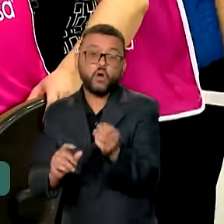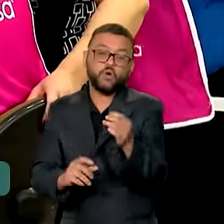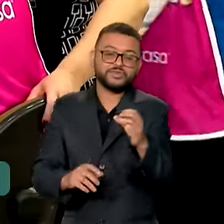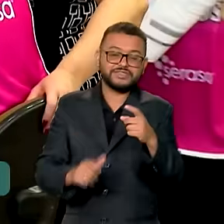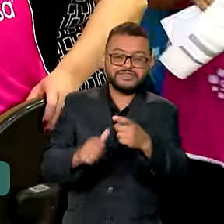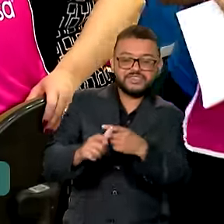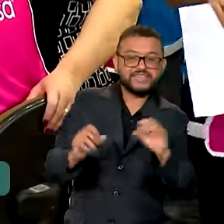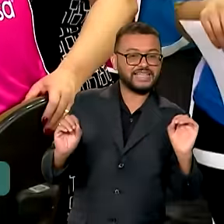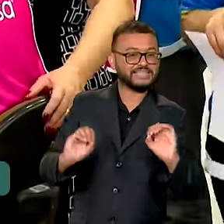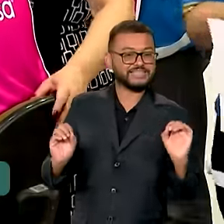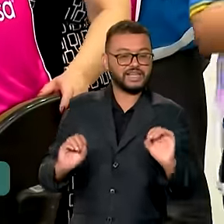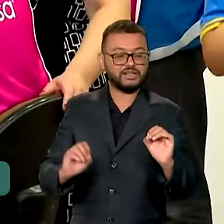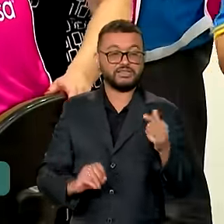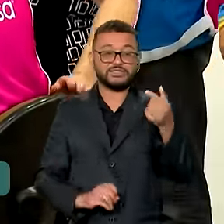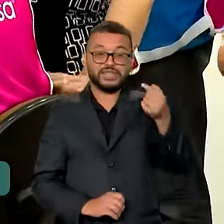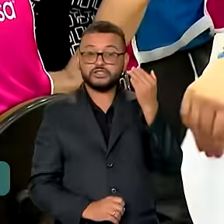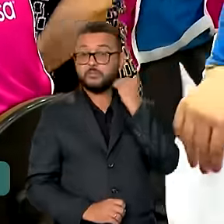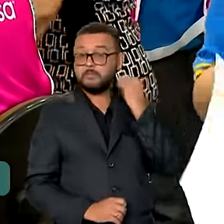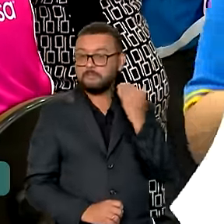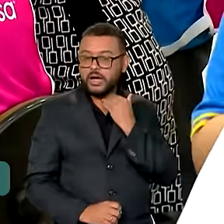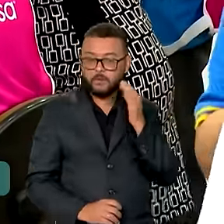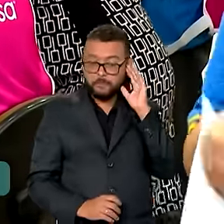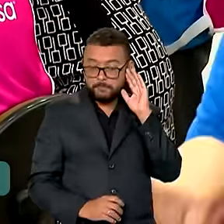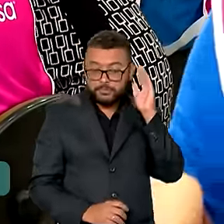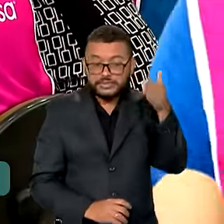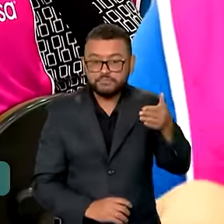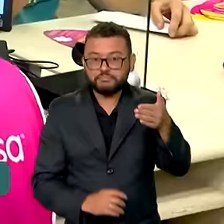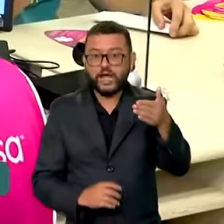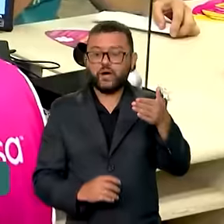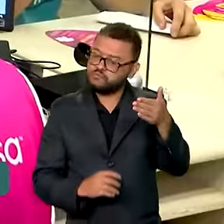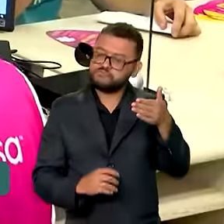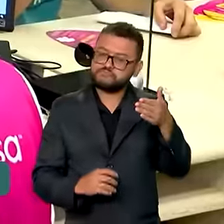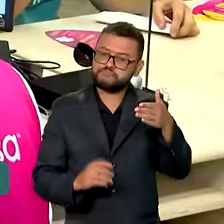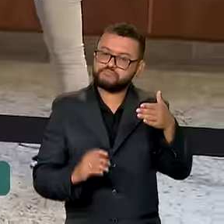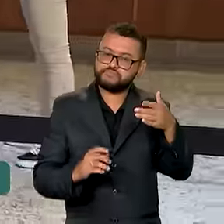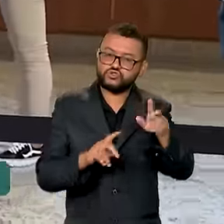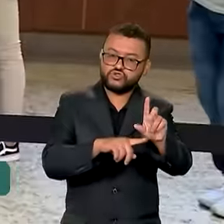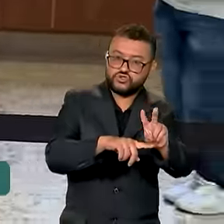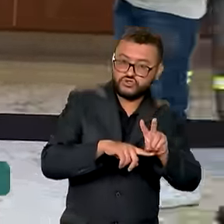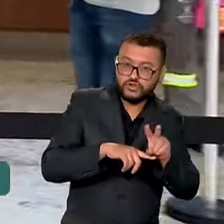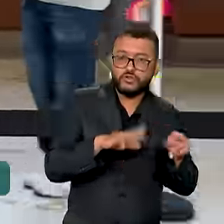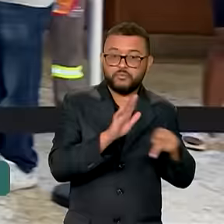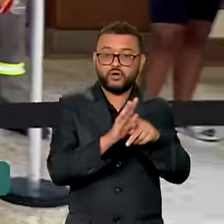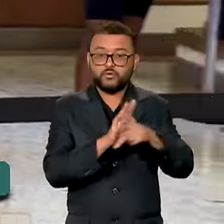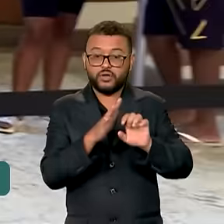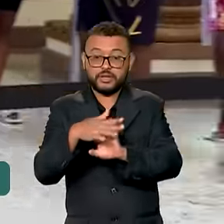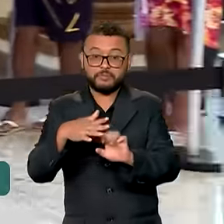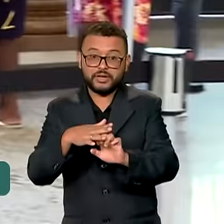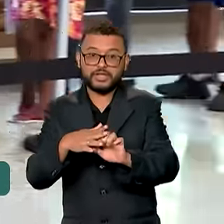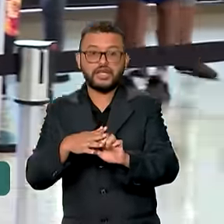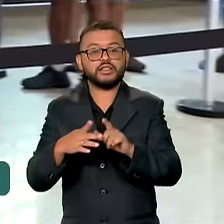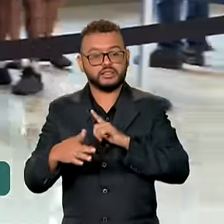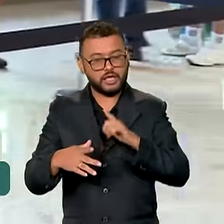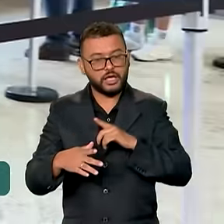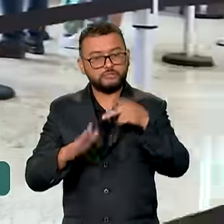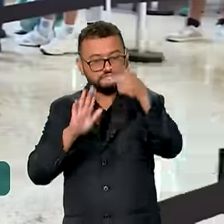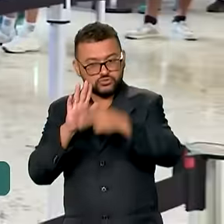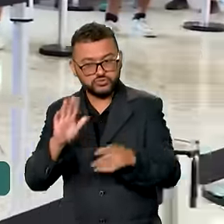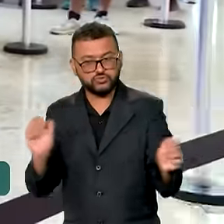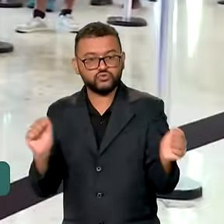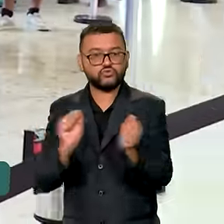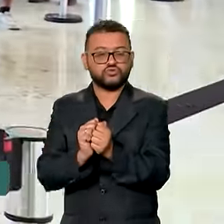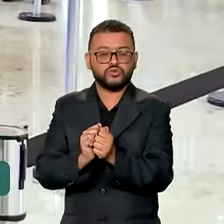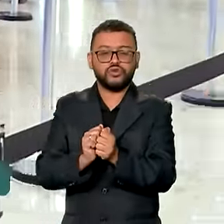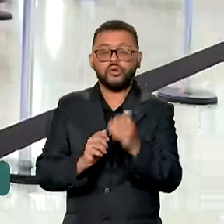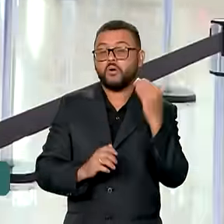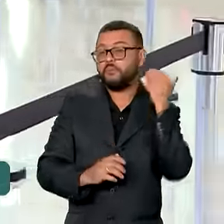débito. Os sete bancos que concentram o crédito das pequenas empresas nacionais participam do programa. Somente